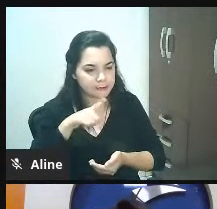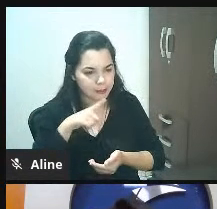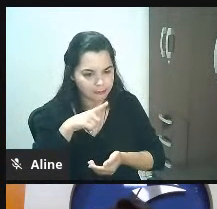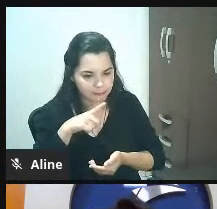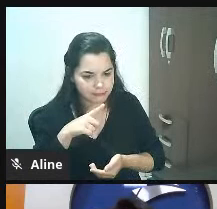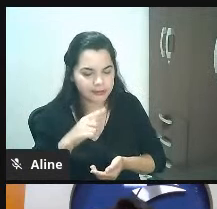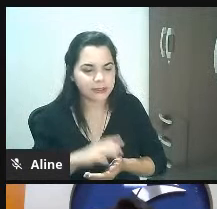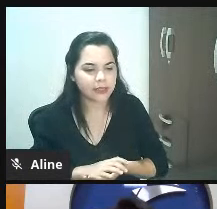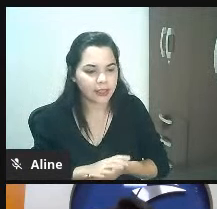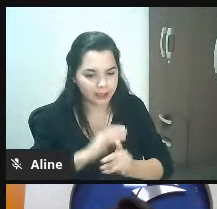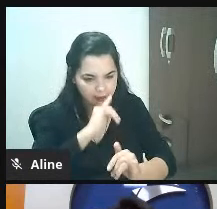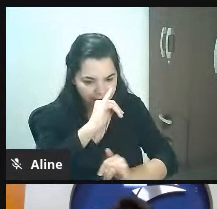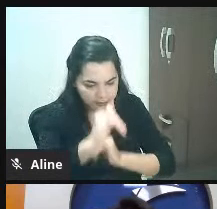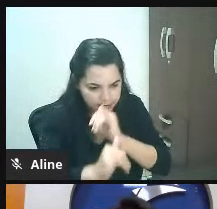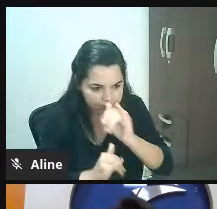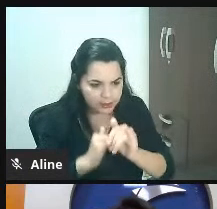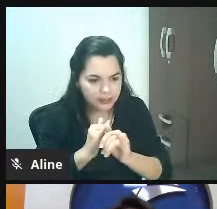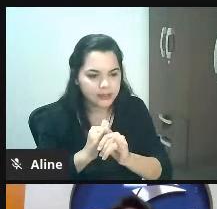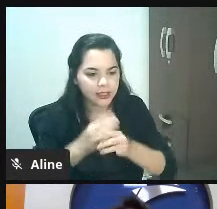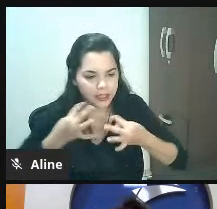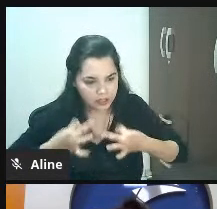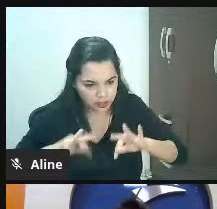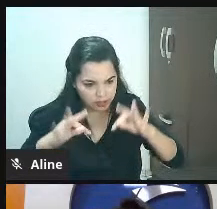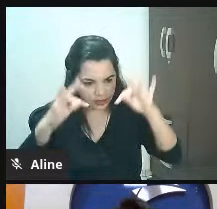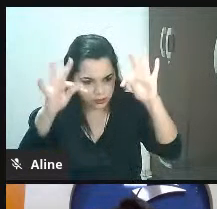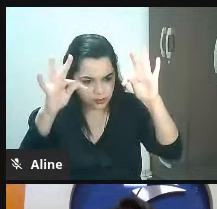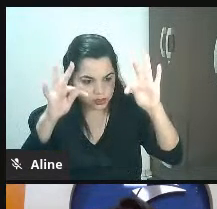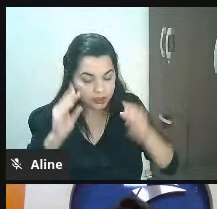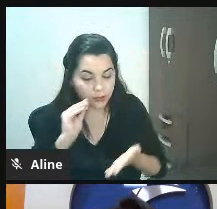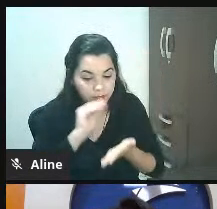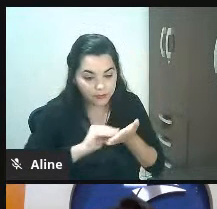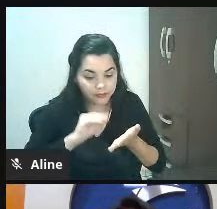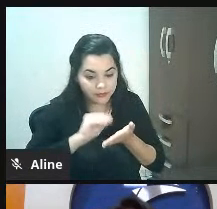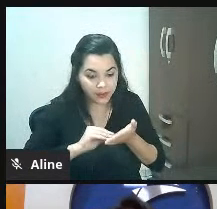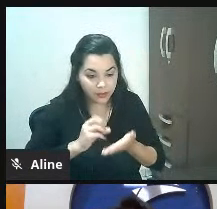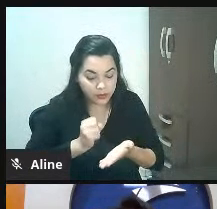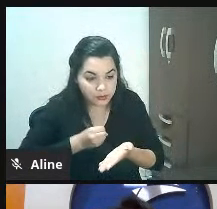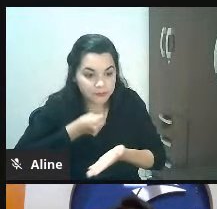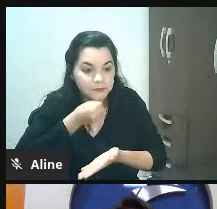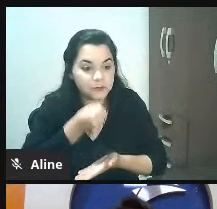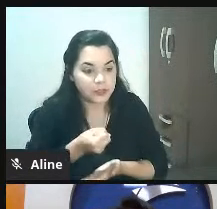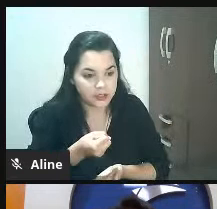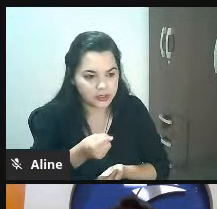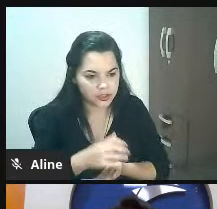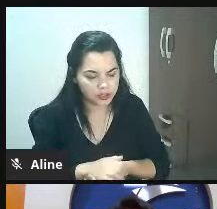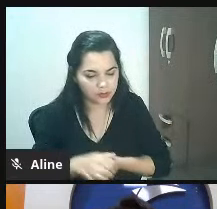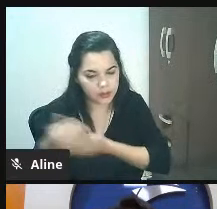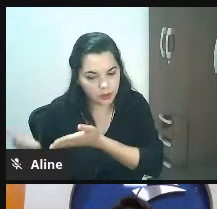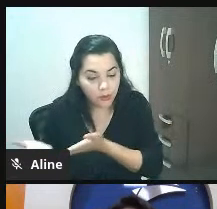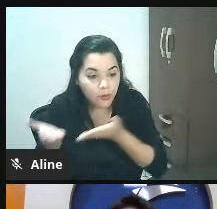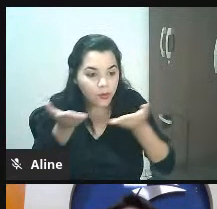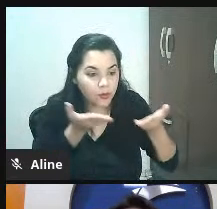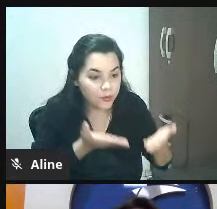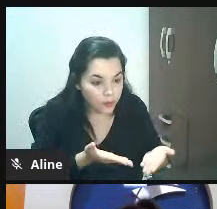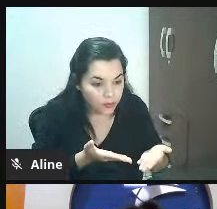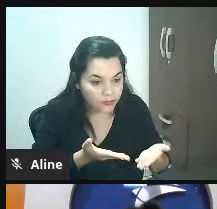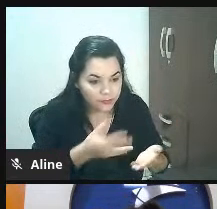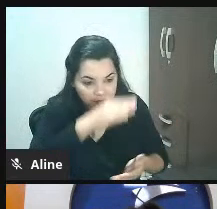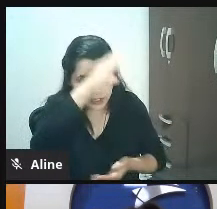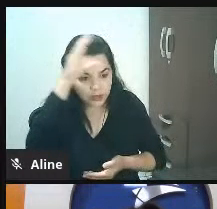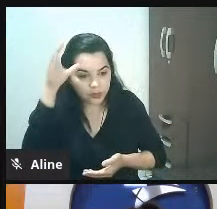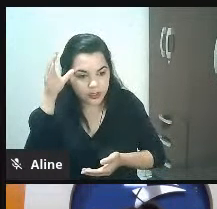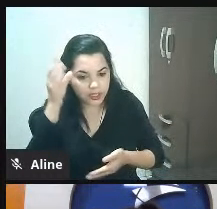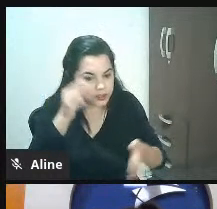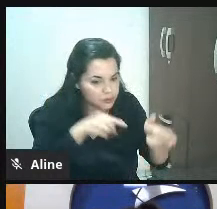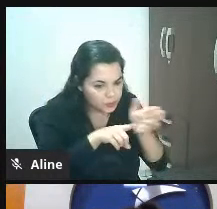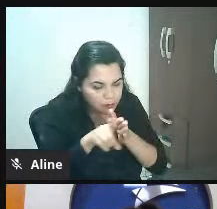falta atitude para procurar a ferramenta convida esse cliente para uma pesquisa pós-venda quer dizer